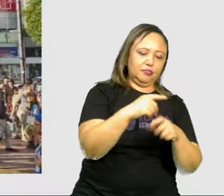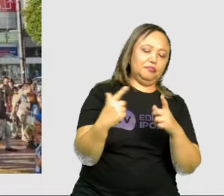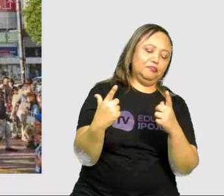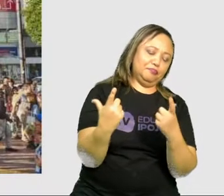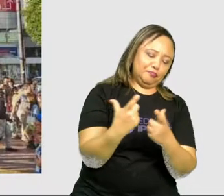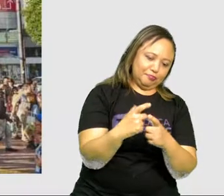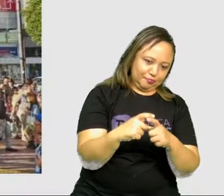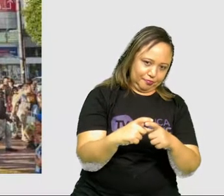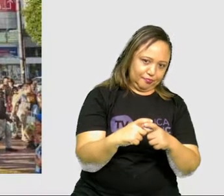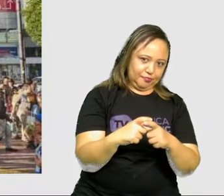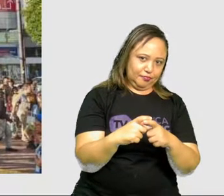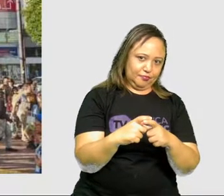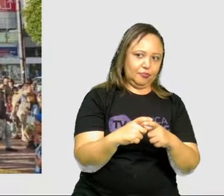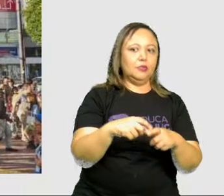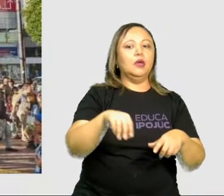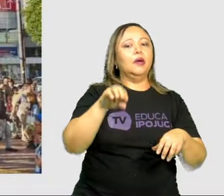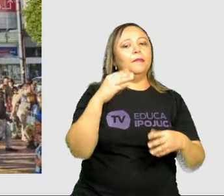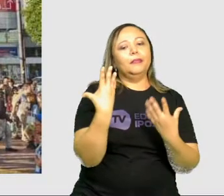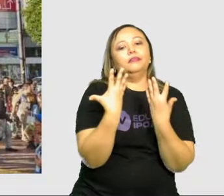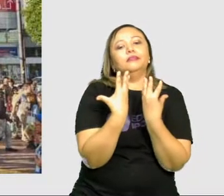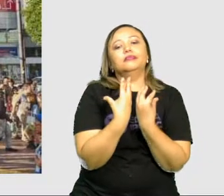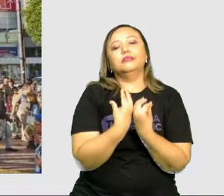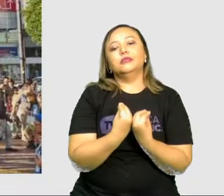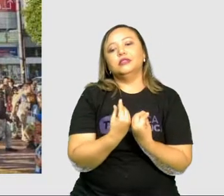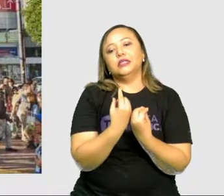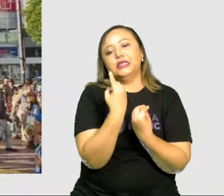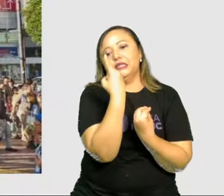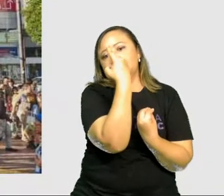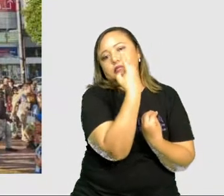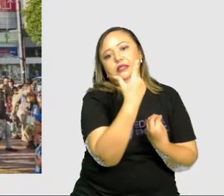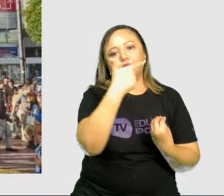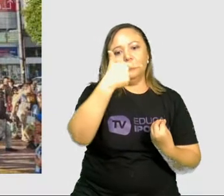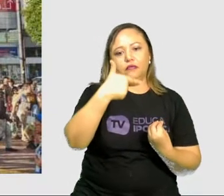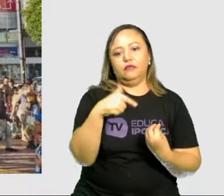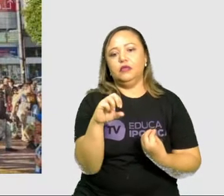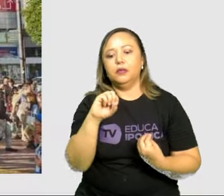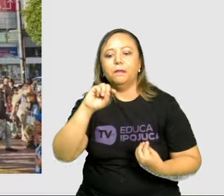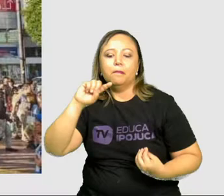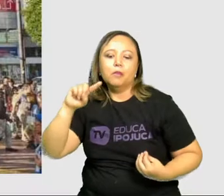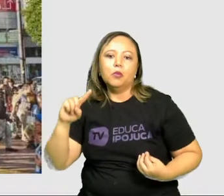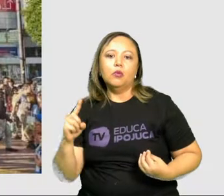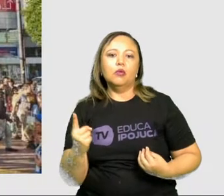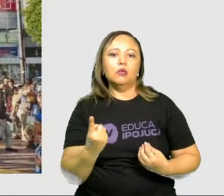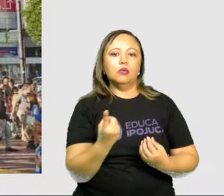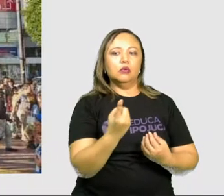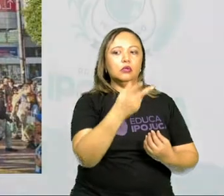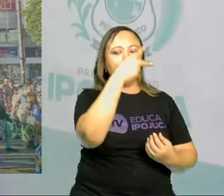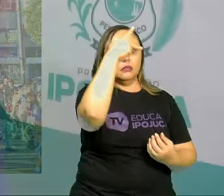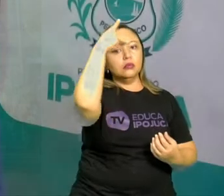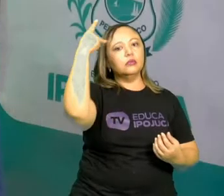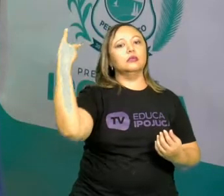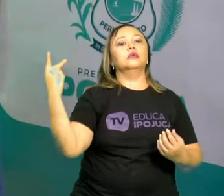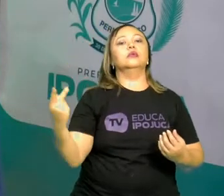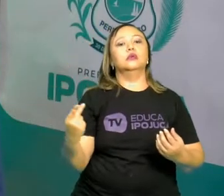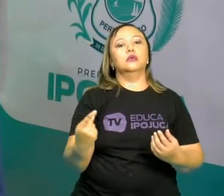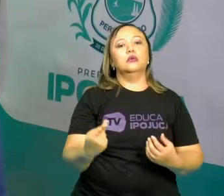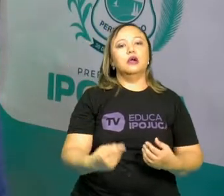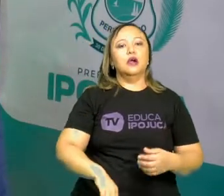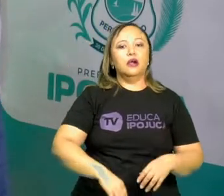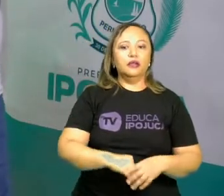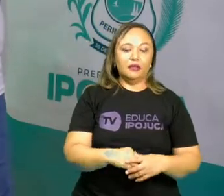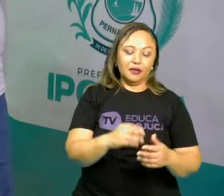territorial, mas que abriga mais de 120 milhões de pessoas. O processo de